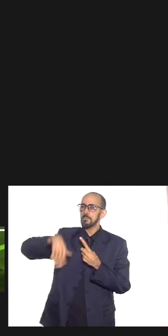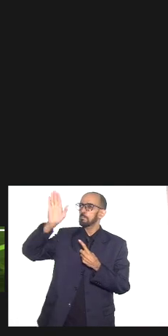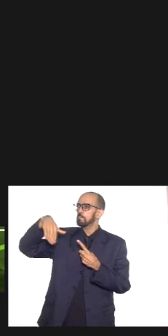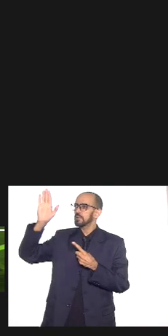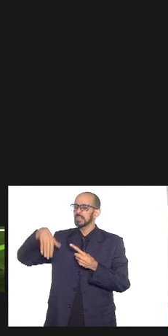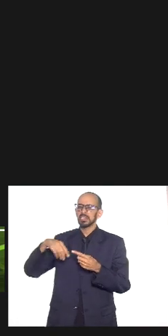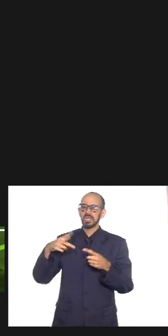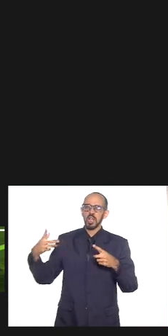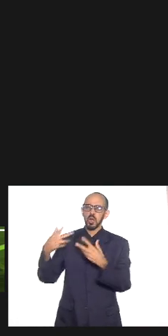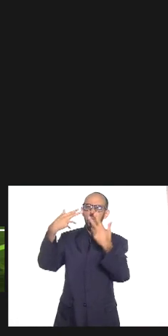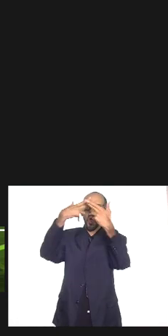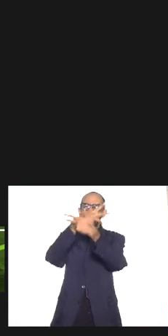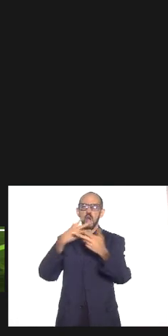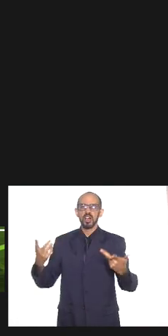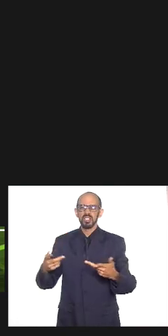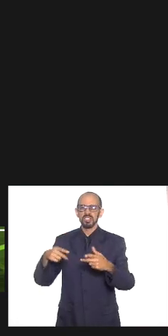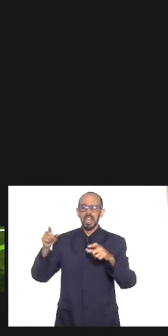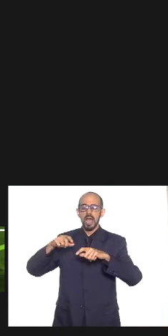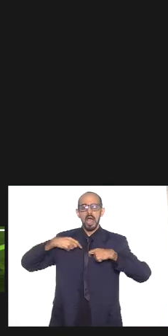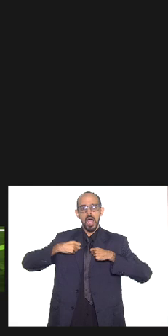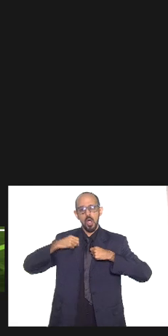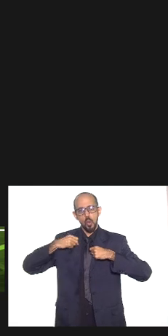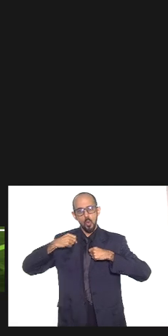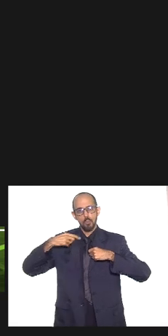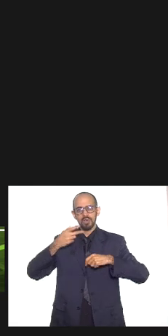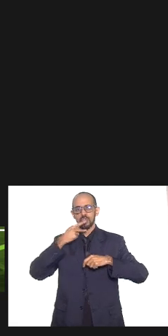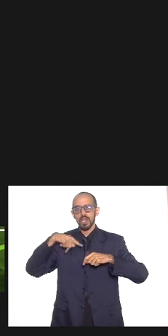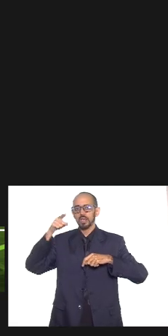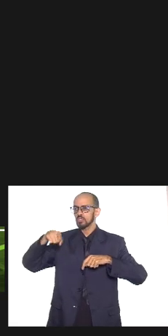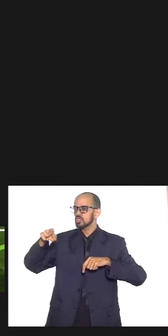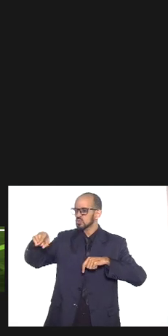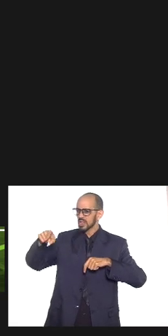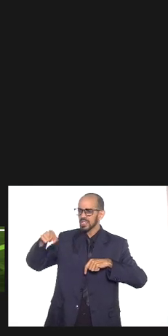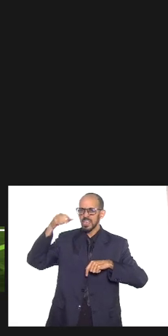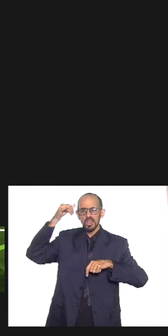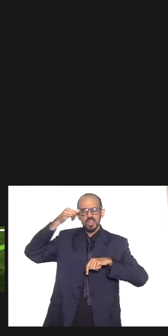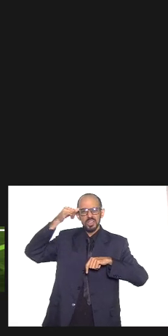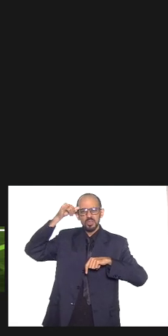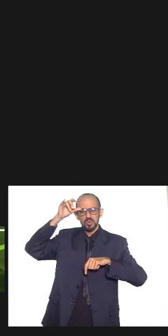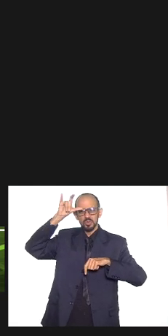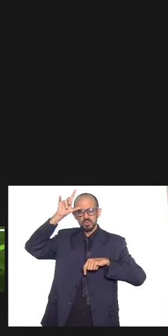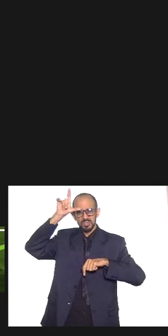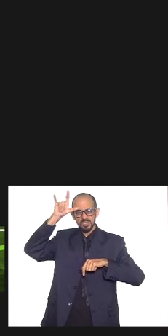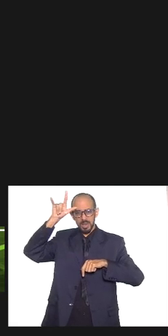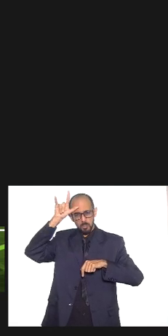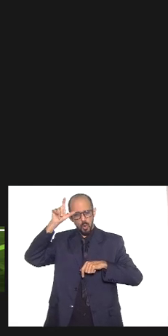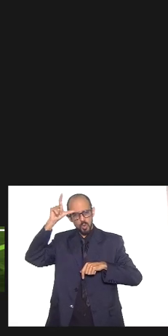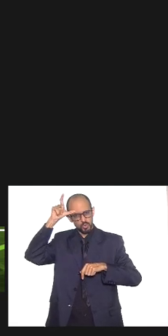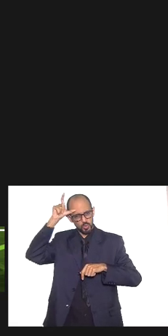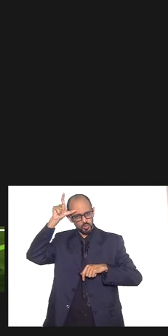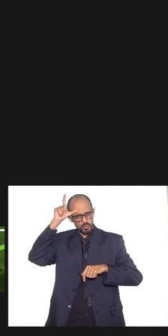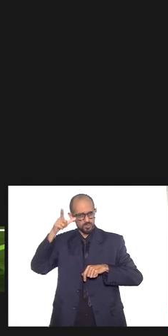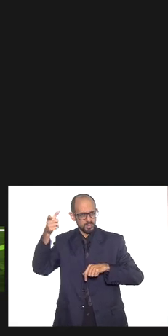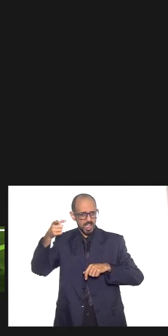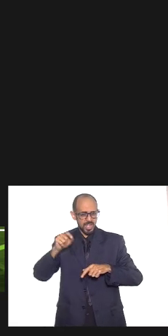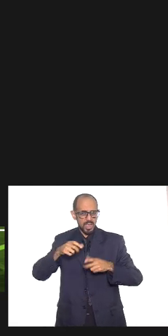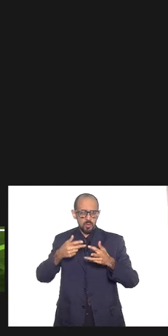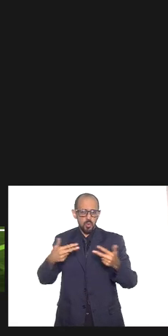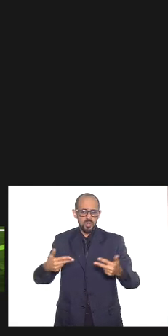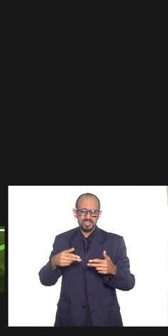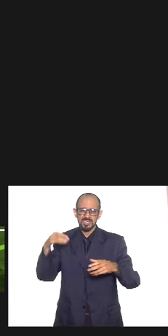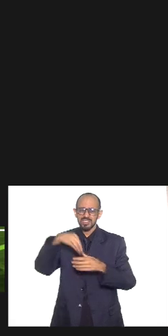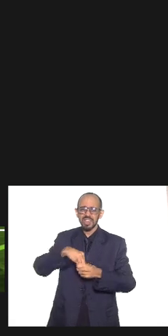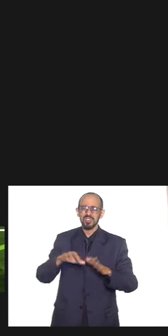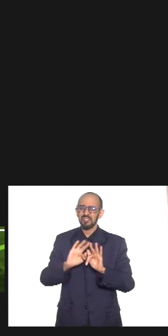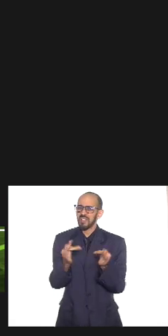cortar jogar fora dizer que é do diabo então esse tipo de briga intrafamiliar que é uma questão complexa até